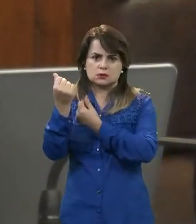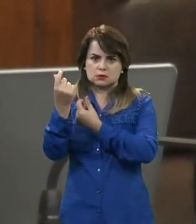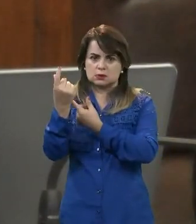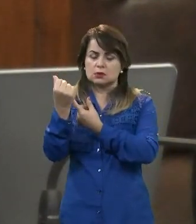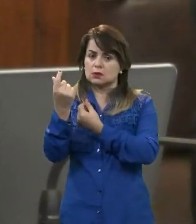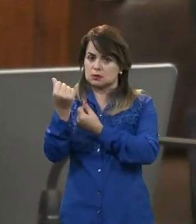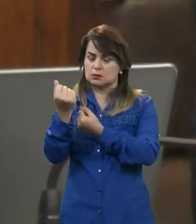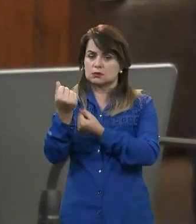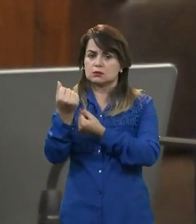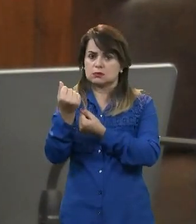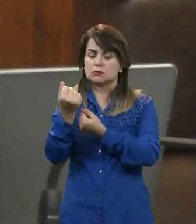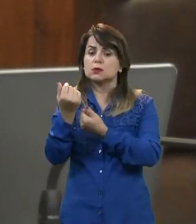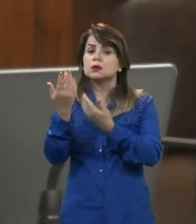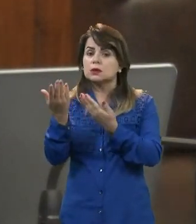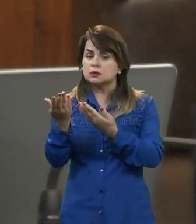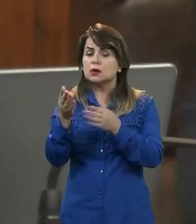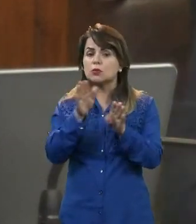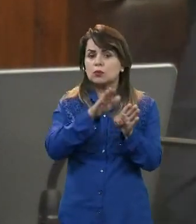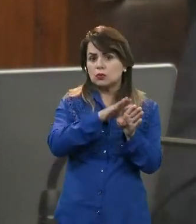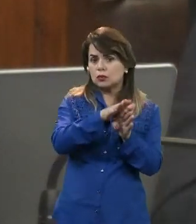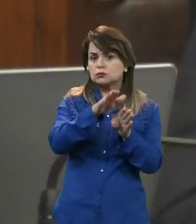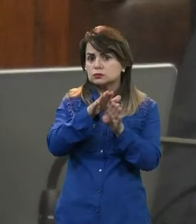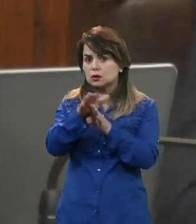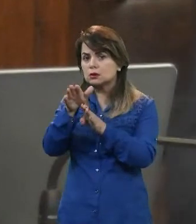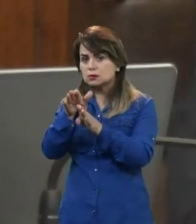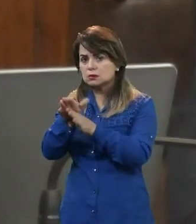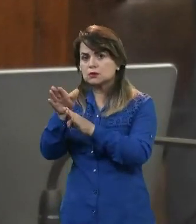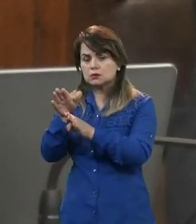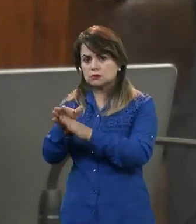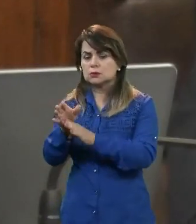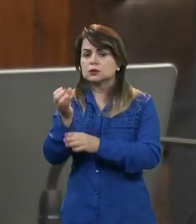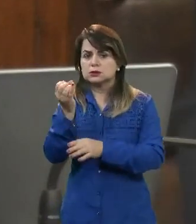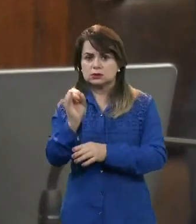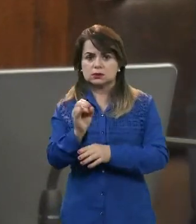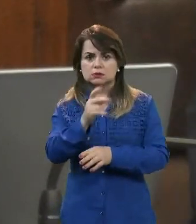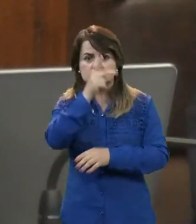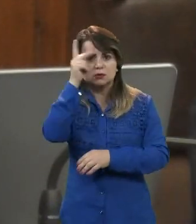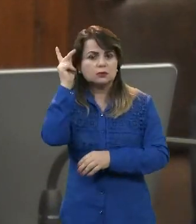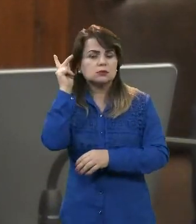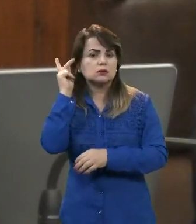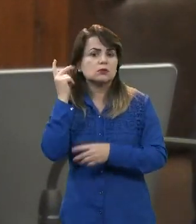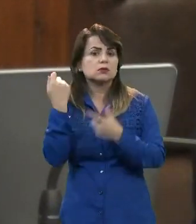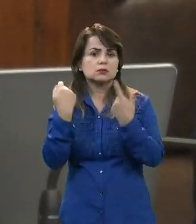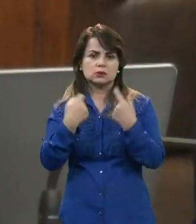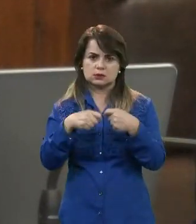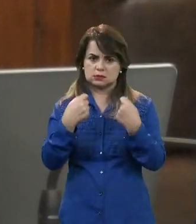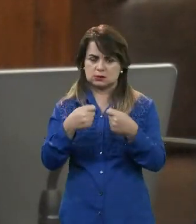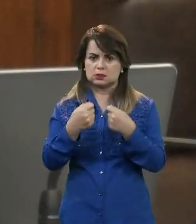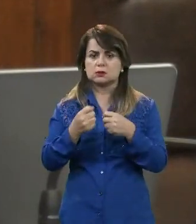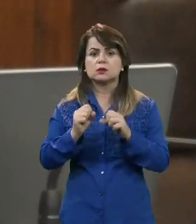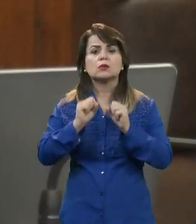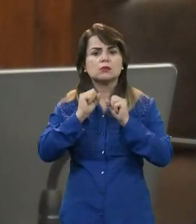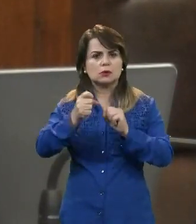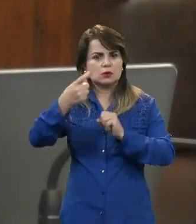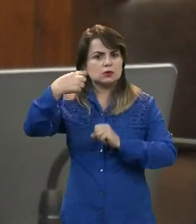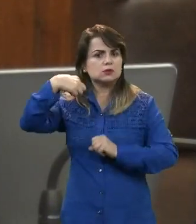indico, eu oriento para que cada um que desejar procurem o estabelecimento